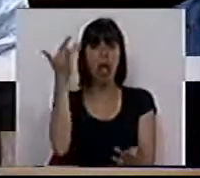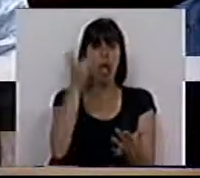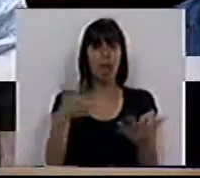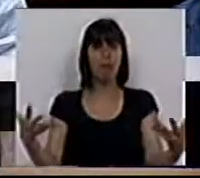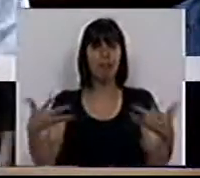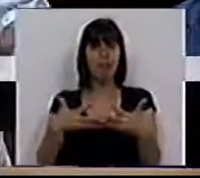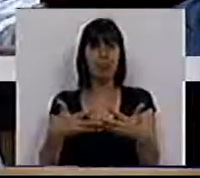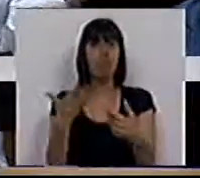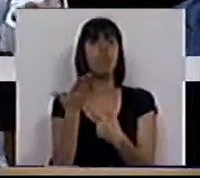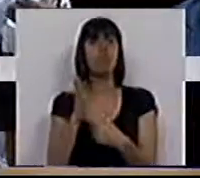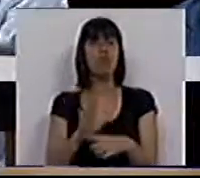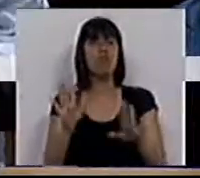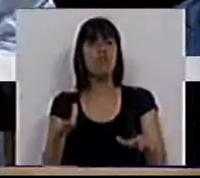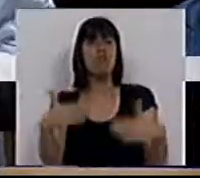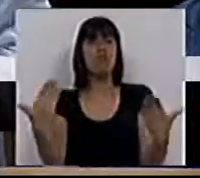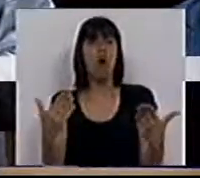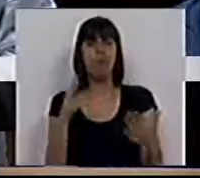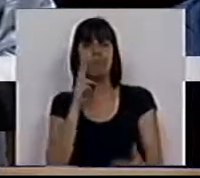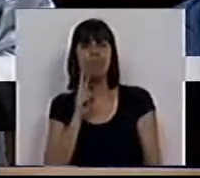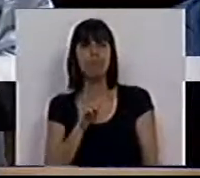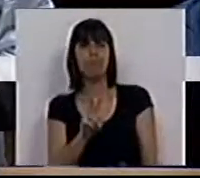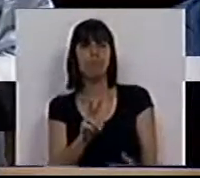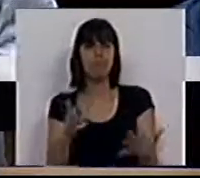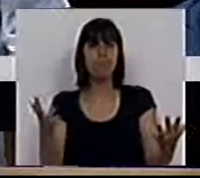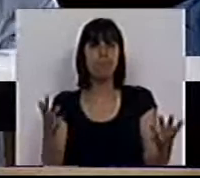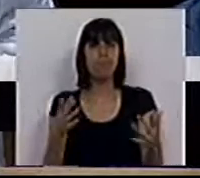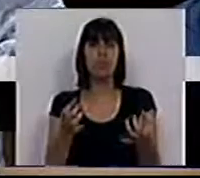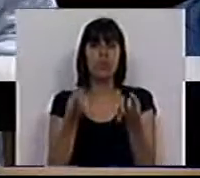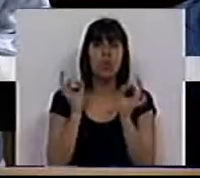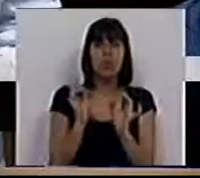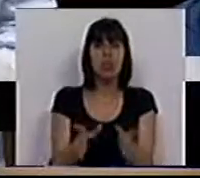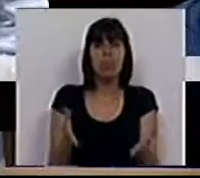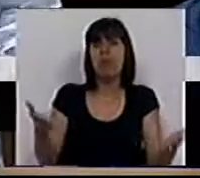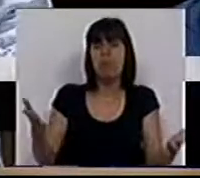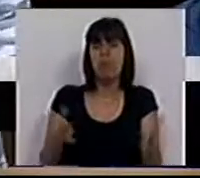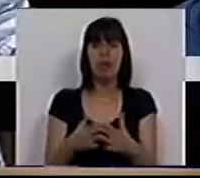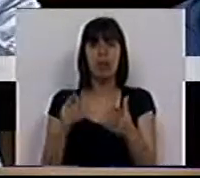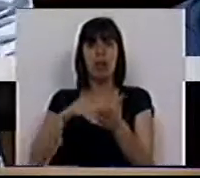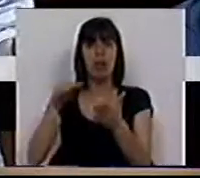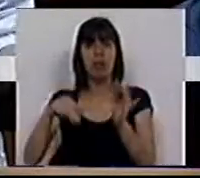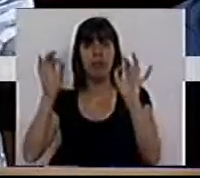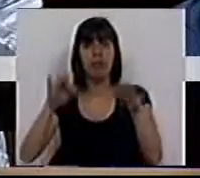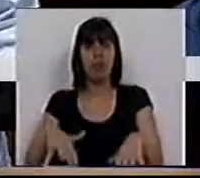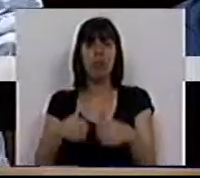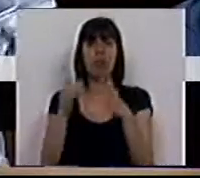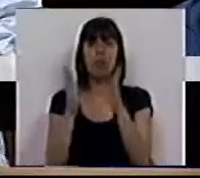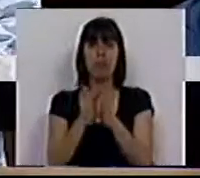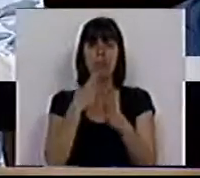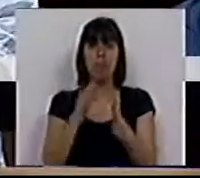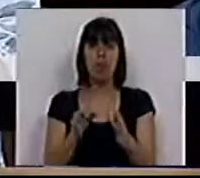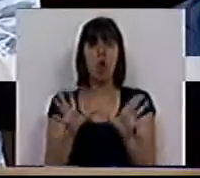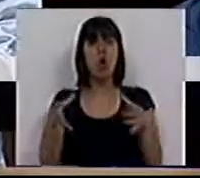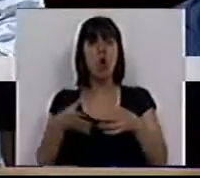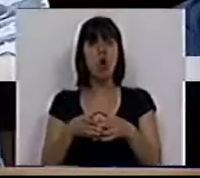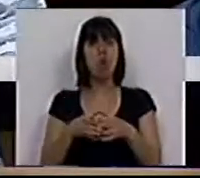é aquela, por exemplo, que permite olhar para o despedimento e as rescisões em todos os grandes grupos